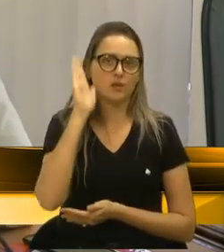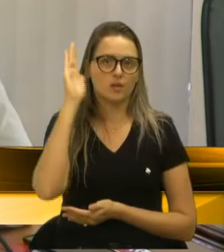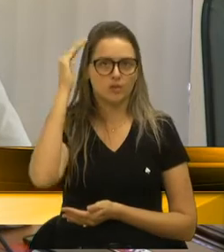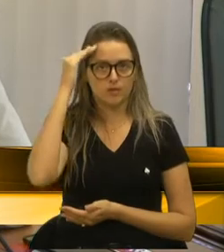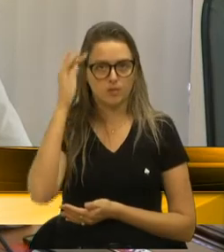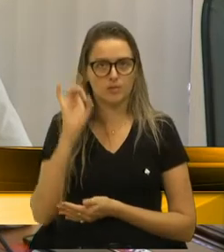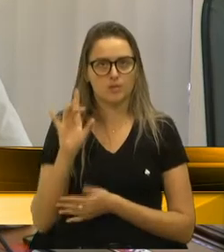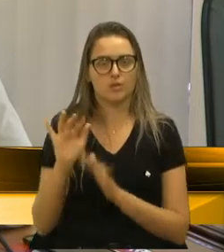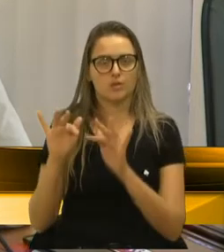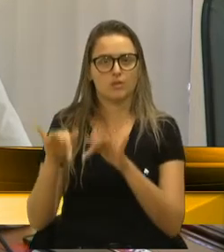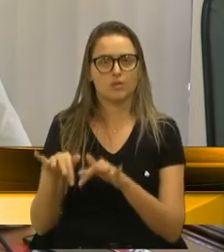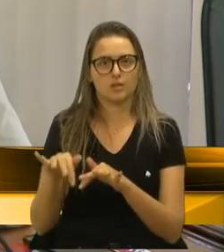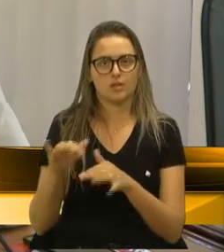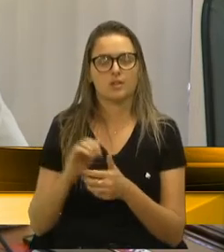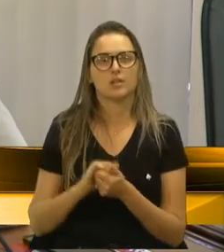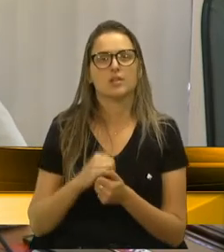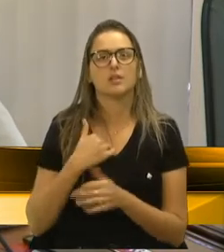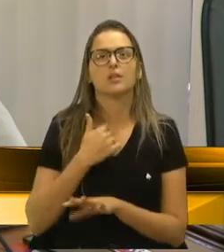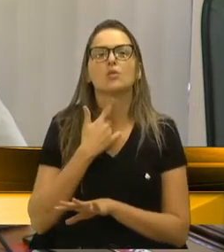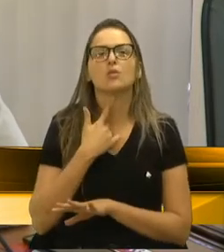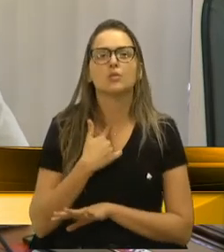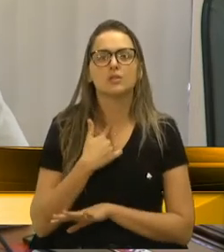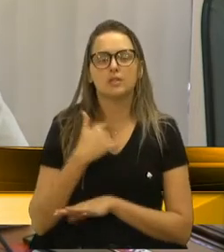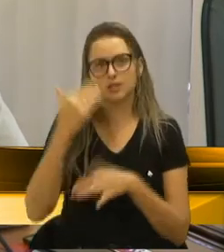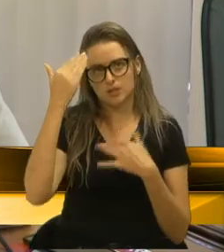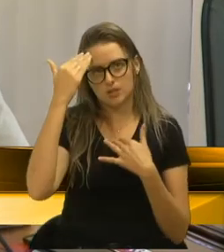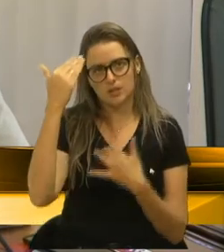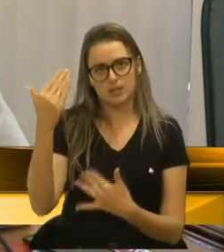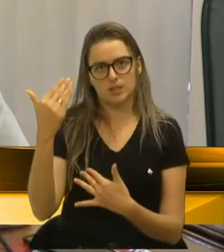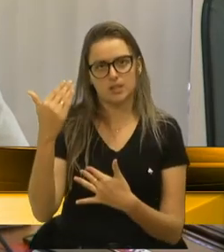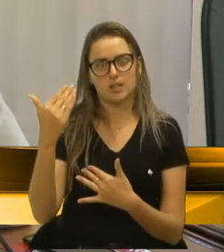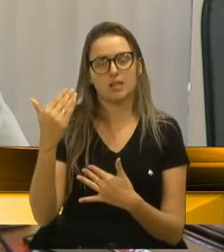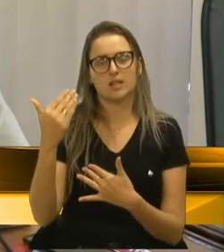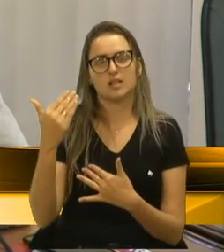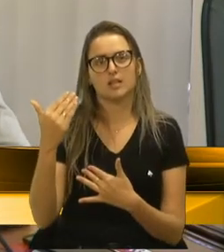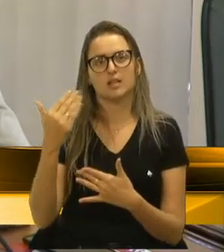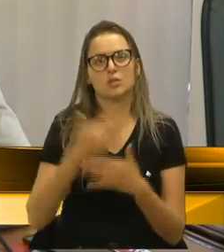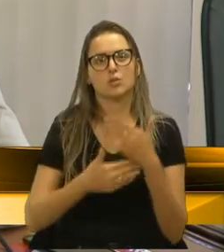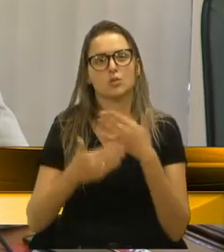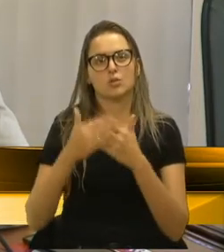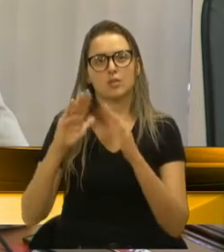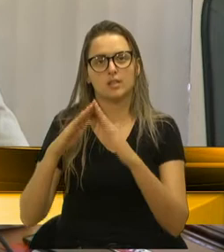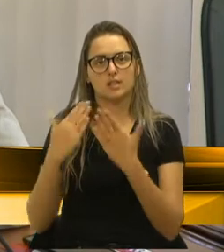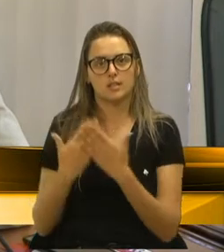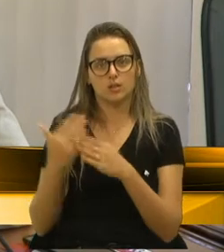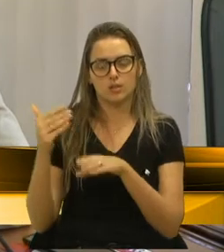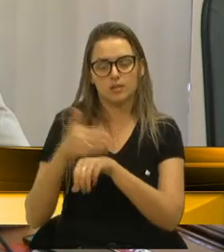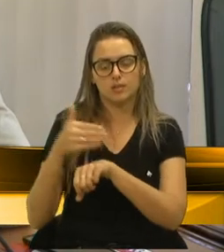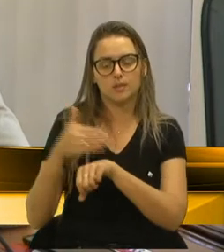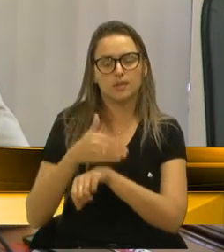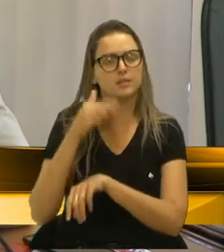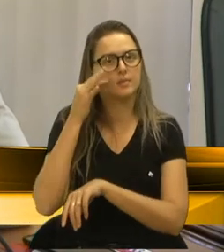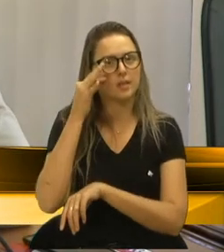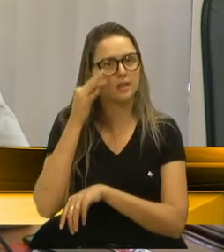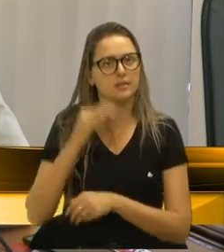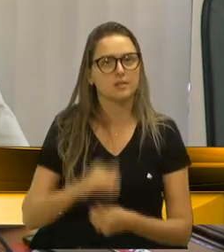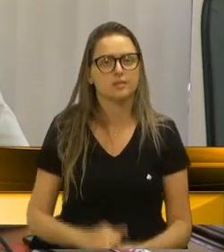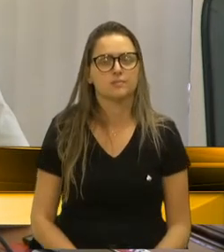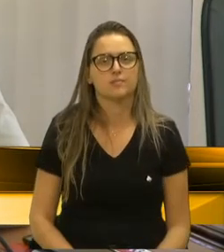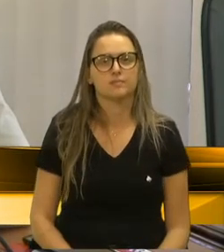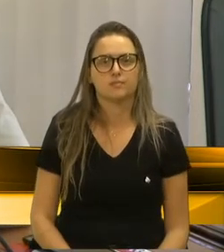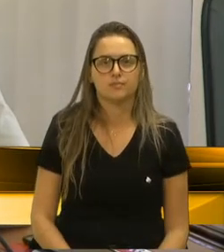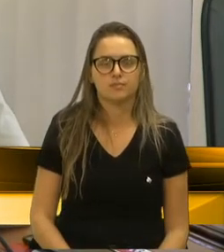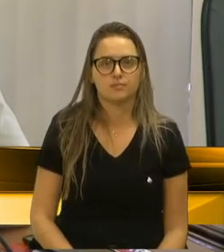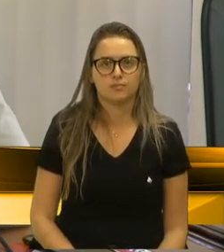para finalizar, eu só gostaria de agradecer aqui publicamente as escolas que estiveram presentes e